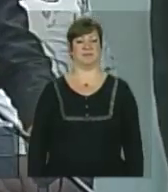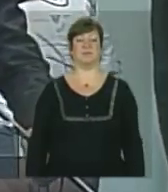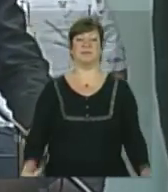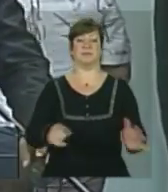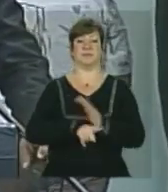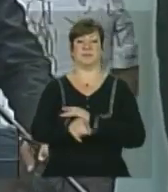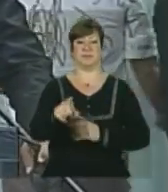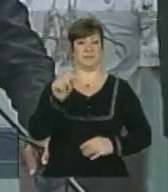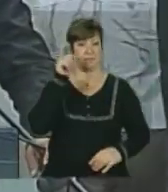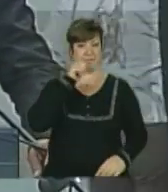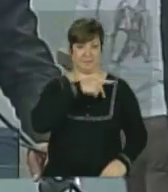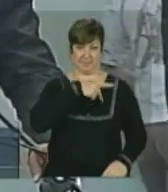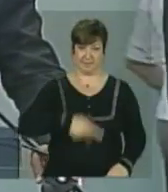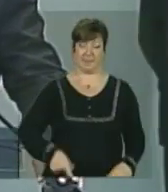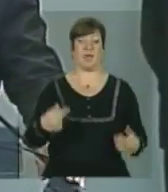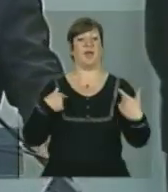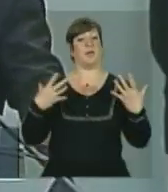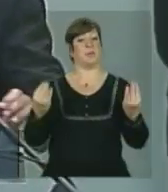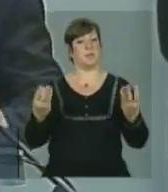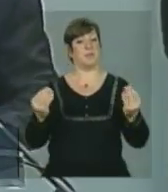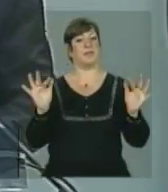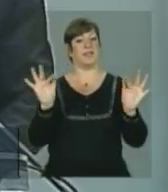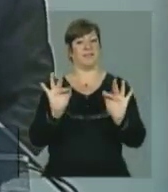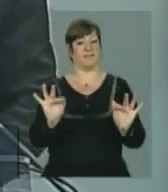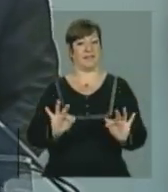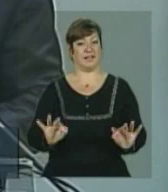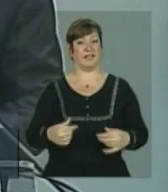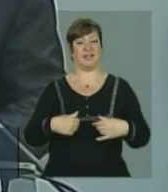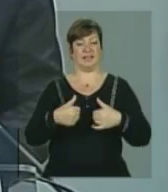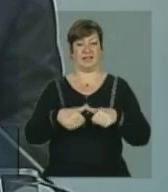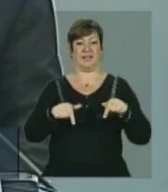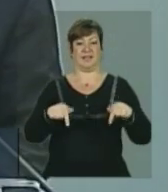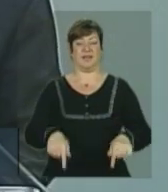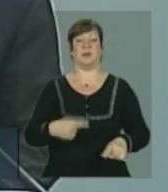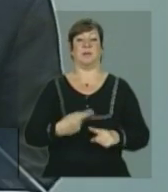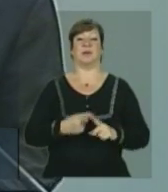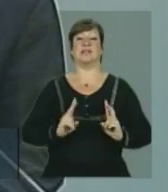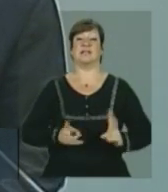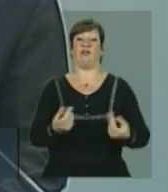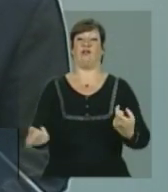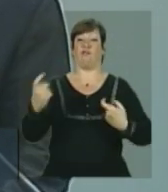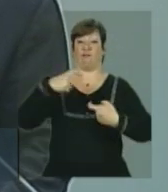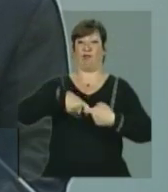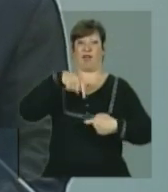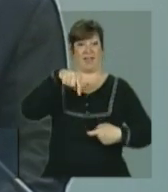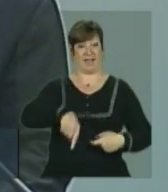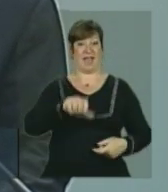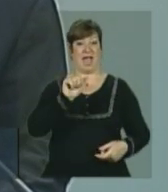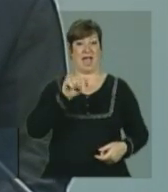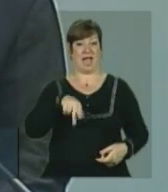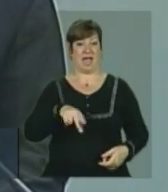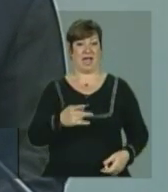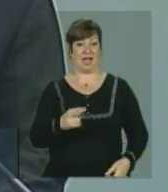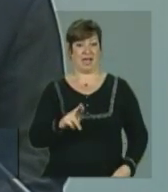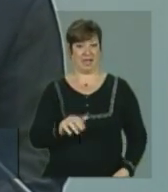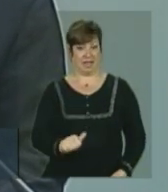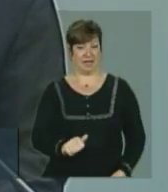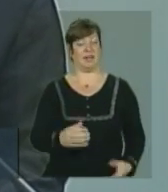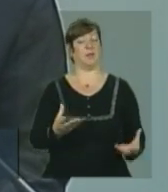Presidenta, eu estou muito feliz de estar aqui porque sempre voltar em Angra é um prazer muito grande